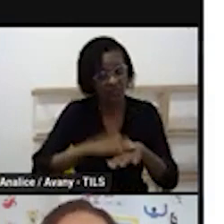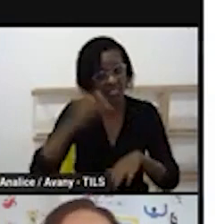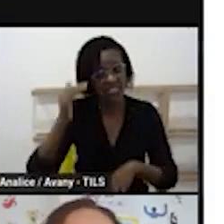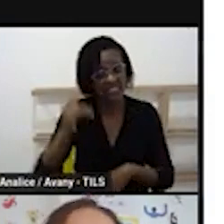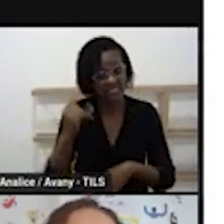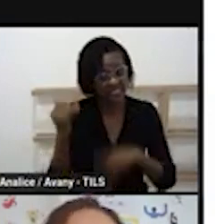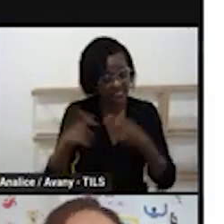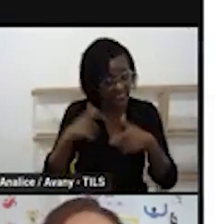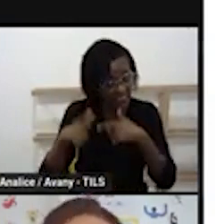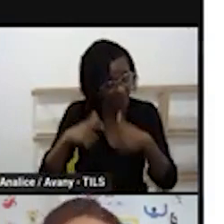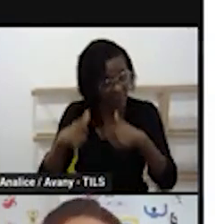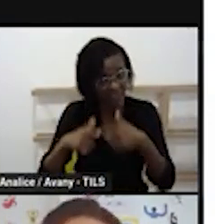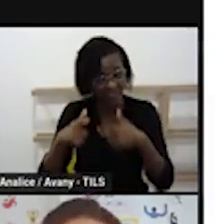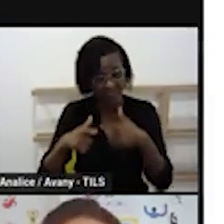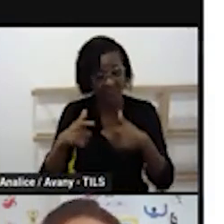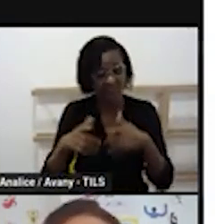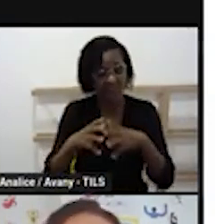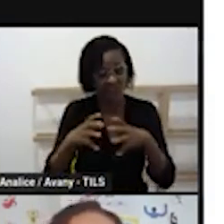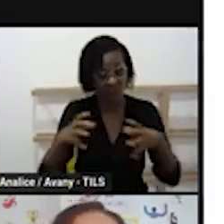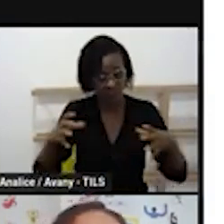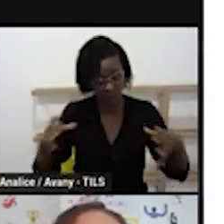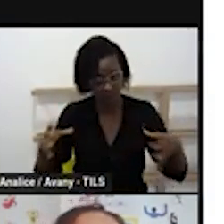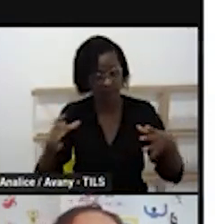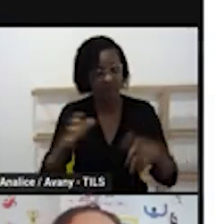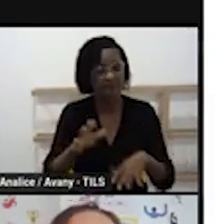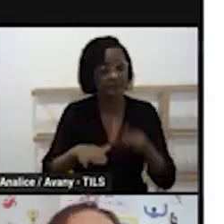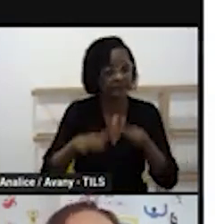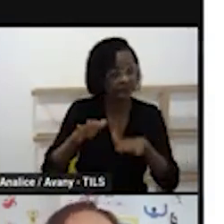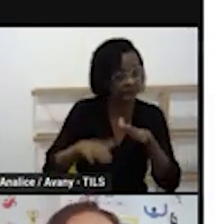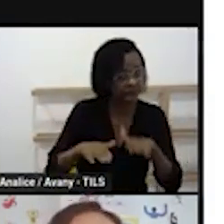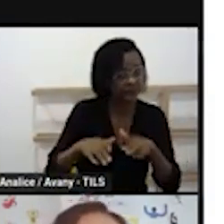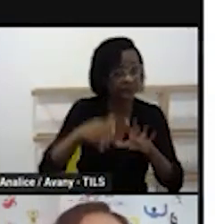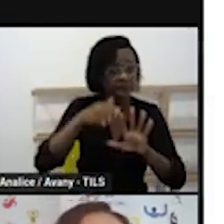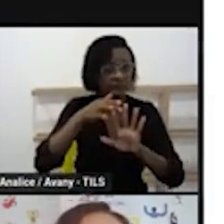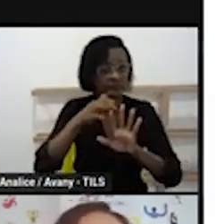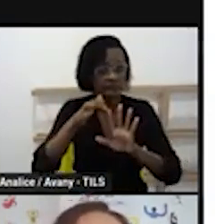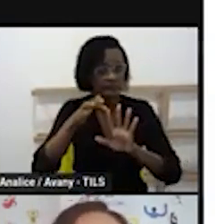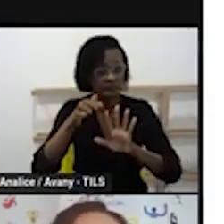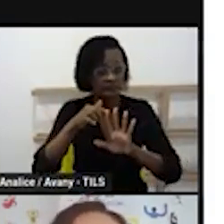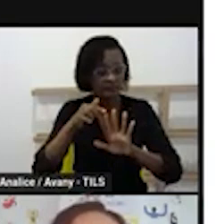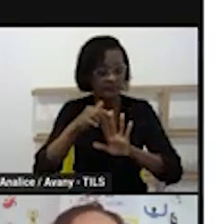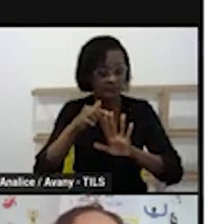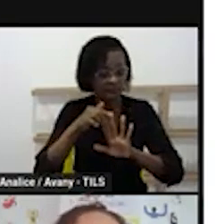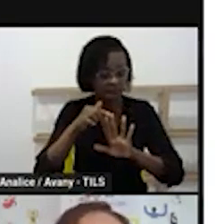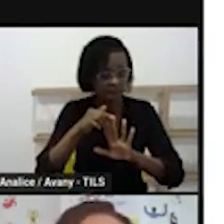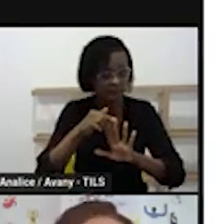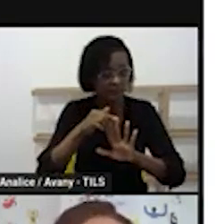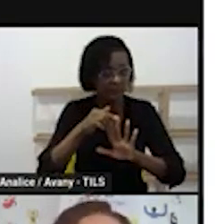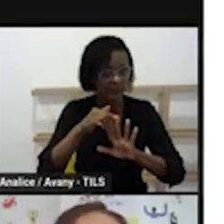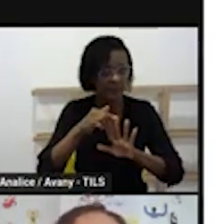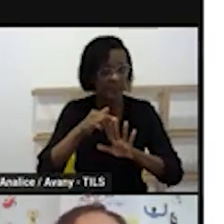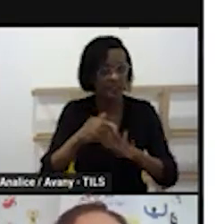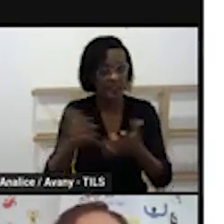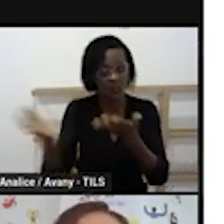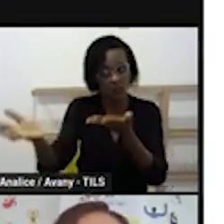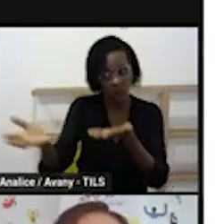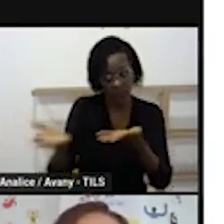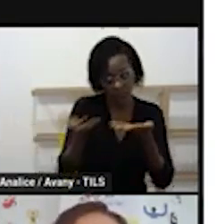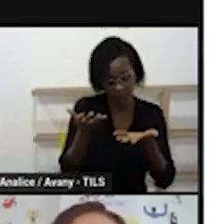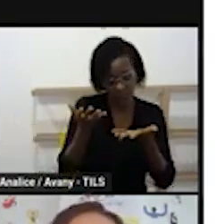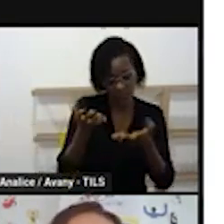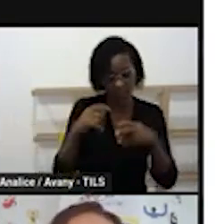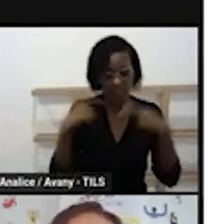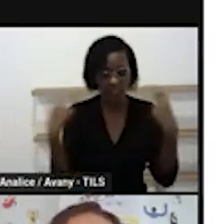trabalho mais momentos nessa rotina né e aí novamente aparece ali a colhida a roda a primeira